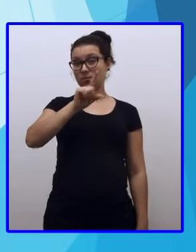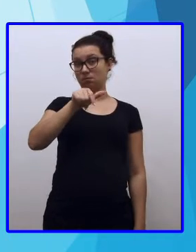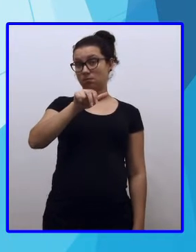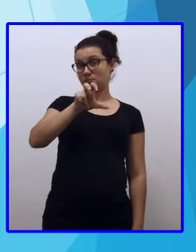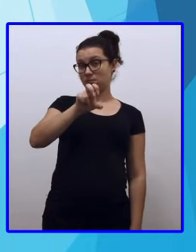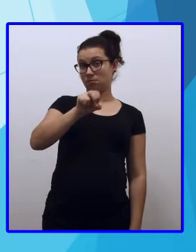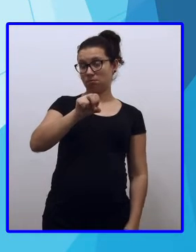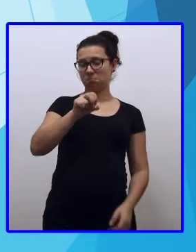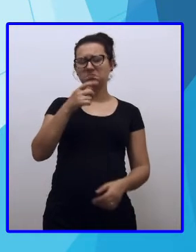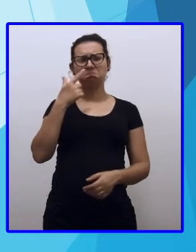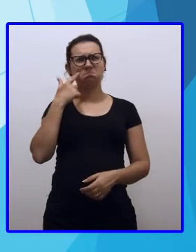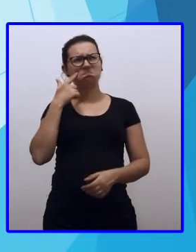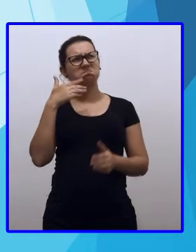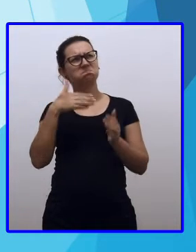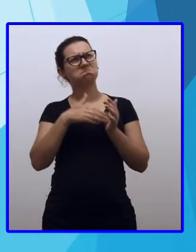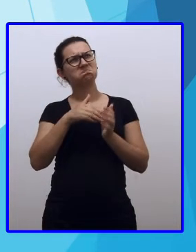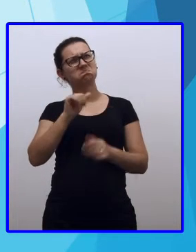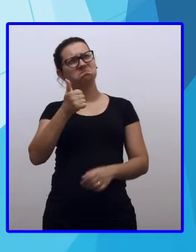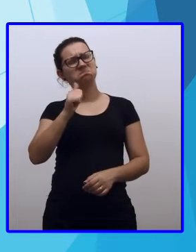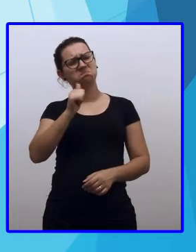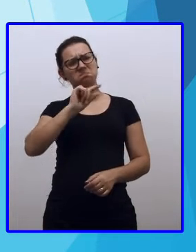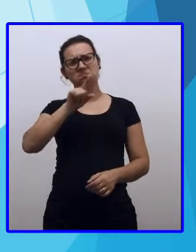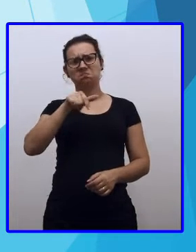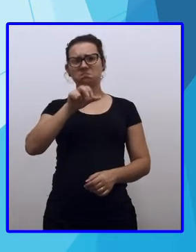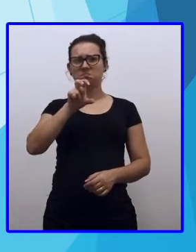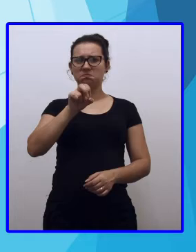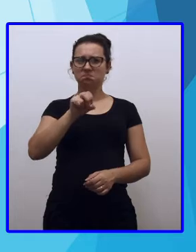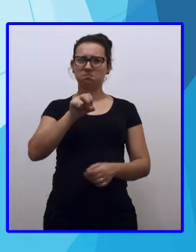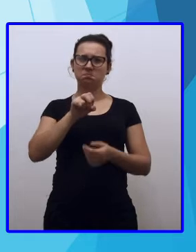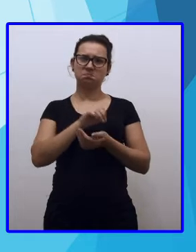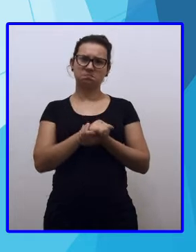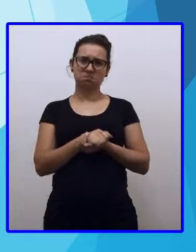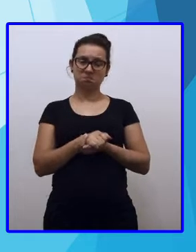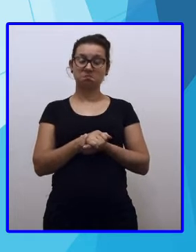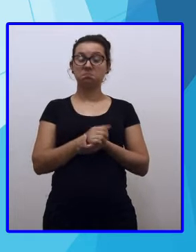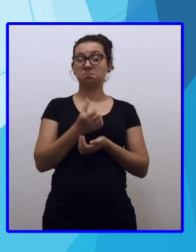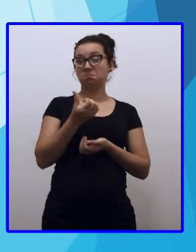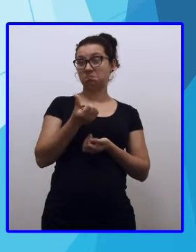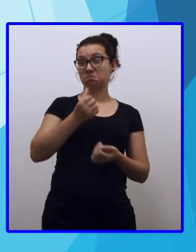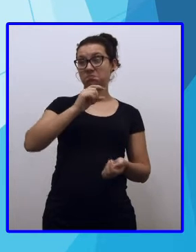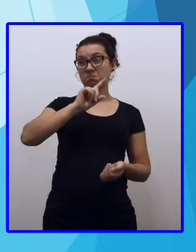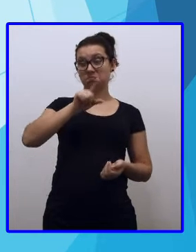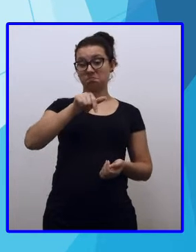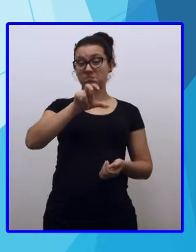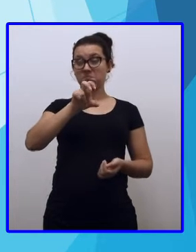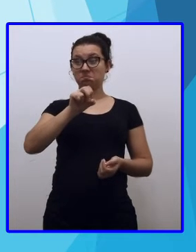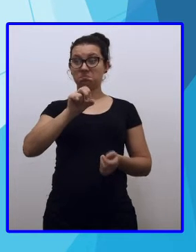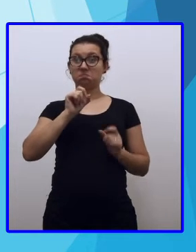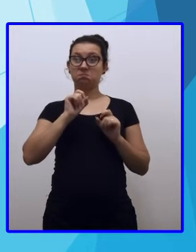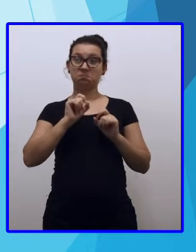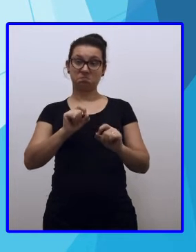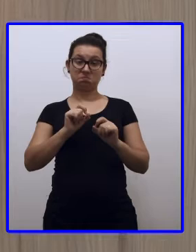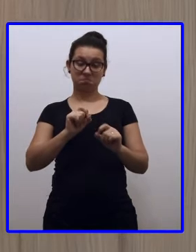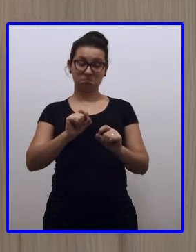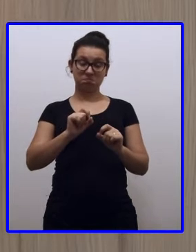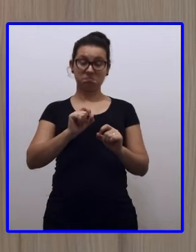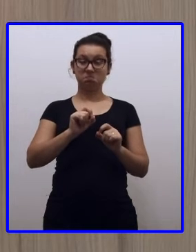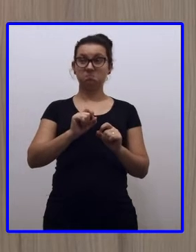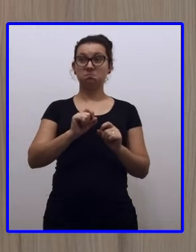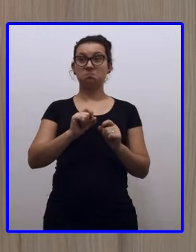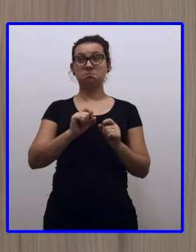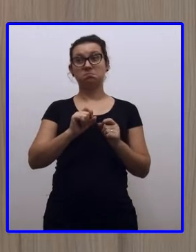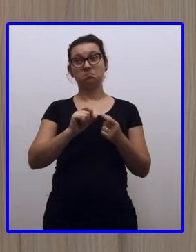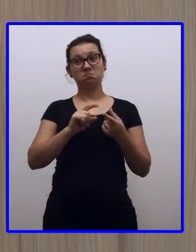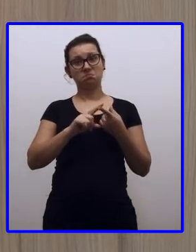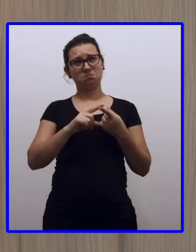,50, para chegar no R 11,50, eu vou ter R$,50. R 7,50, R$ 8,50,